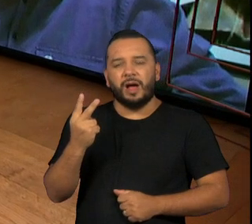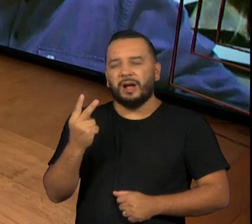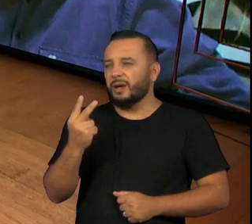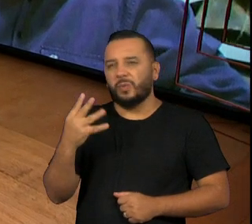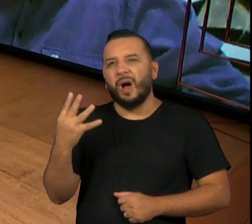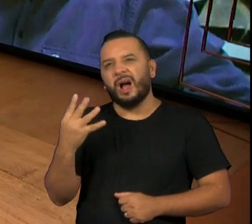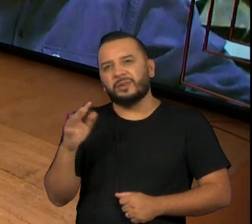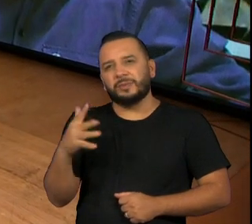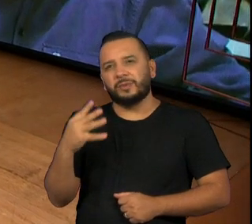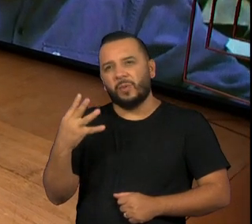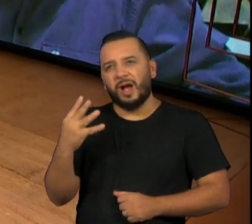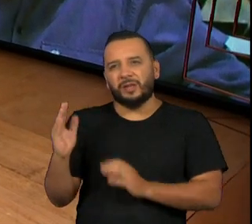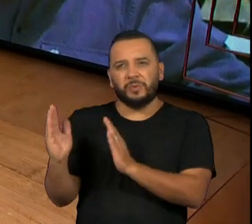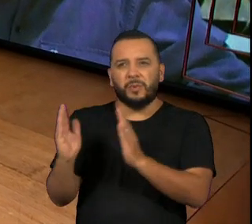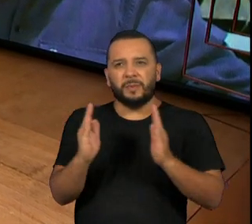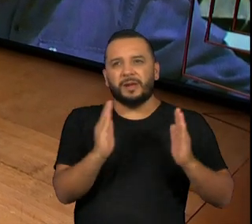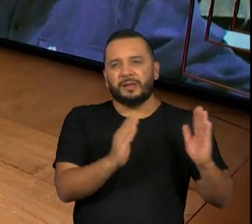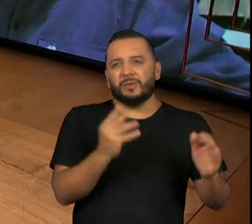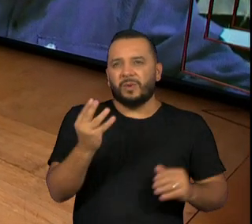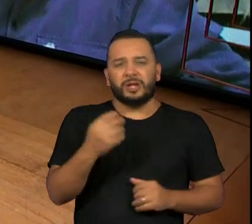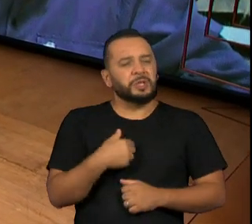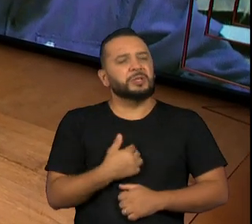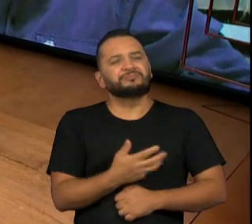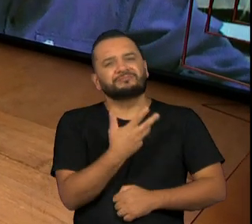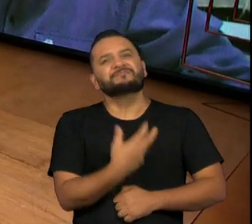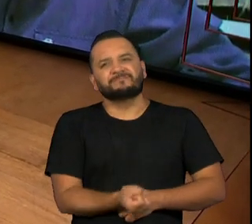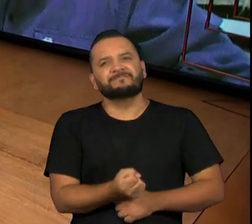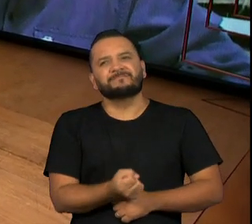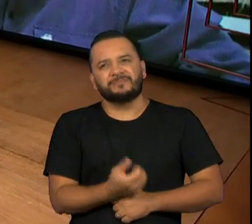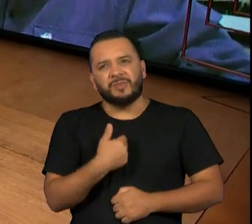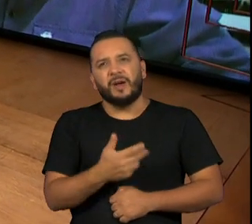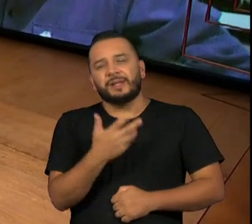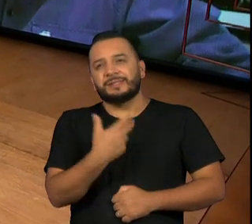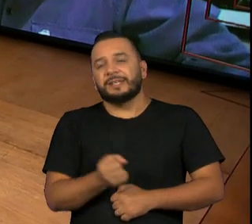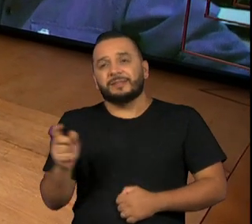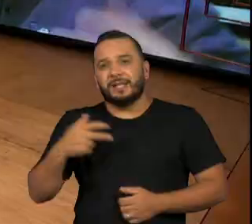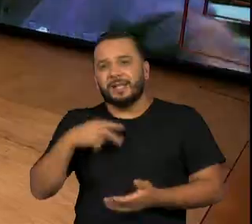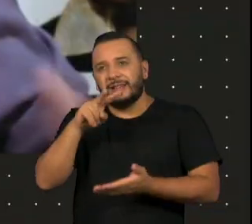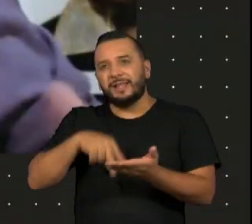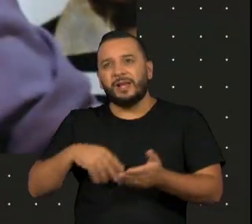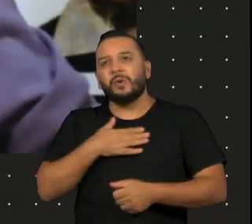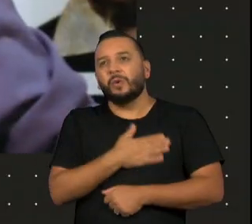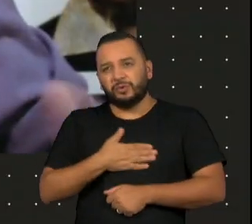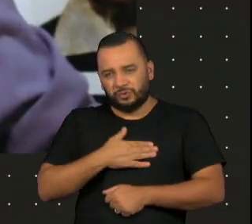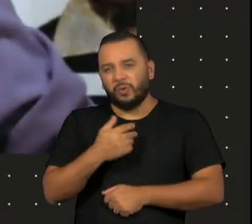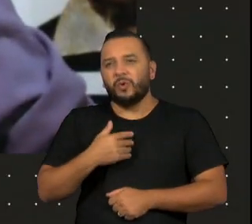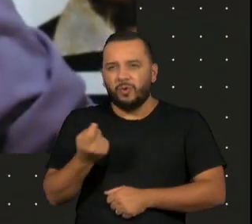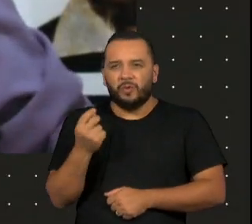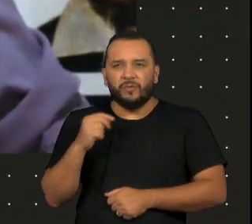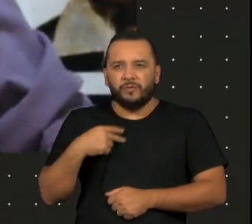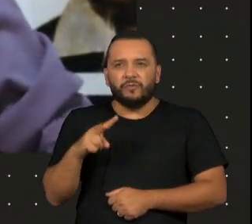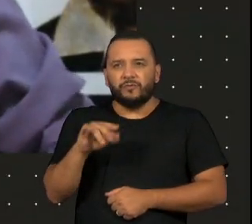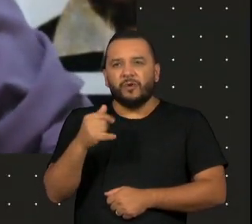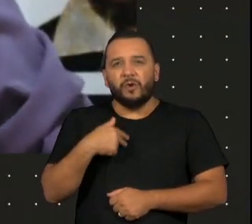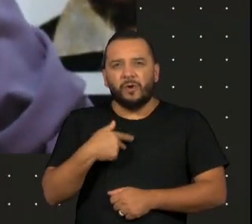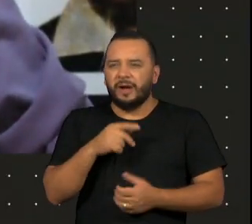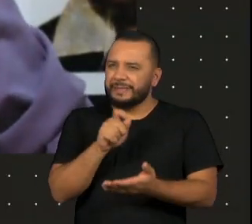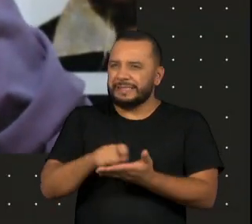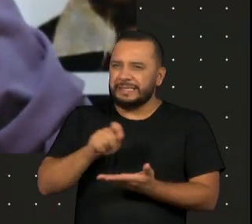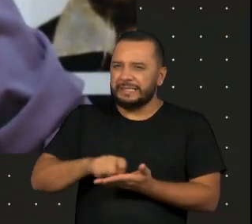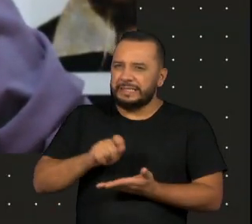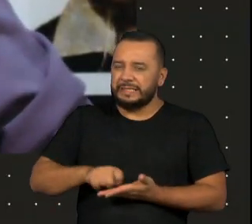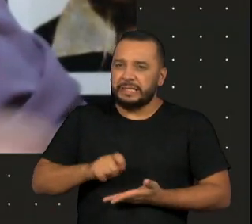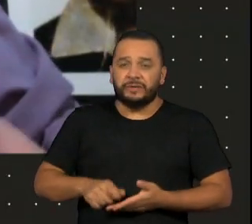Diana. E ele falou, topo, vamos ver. Aí ele leu, gostou e falou, então, vamos fazer esse, vamos fazer esse. Daí escrevi mais algumas,